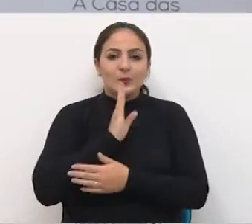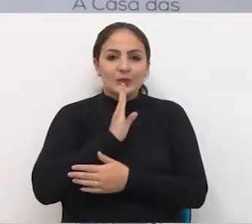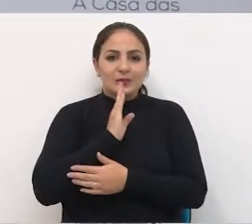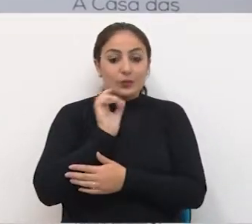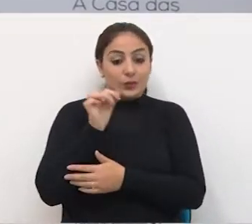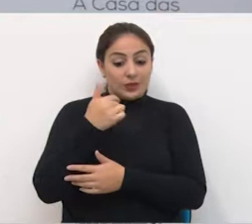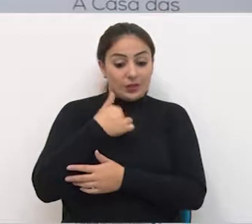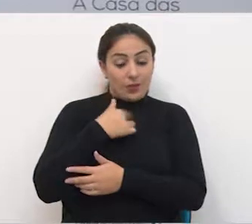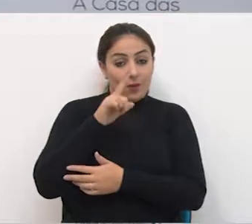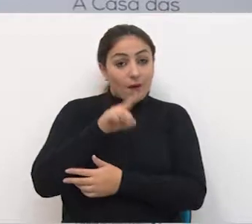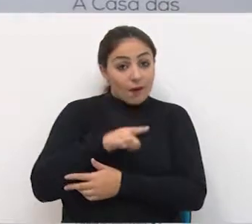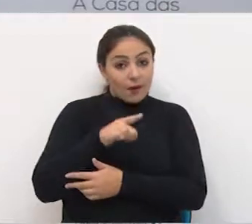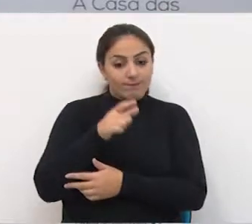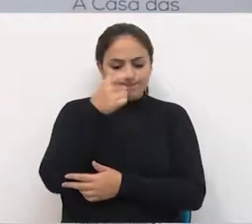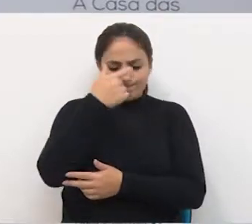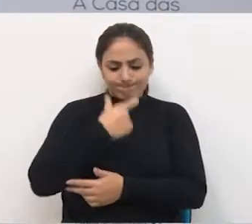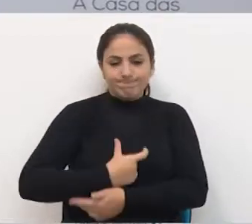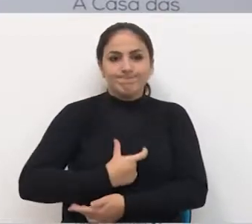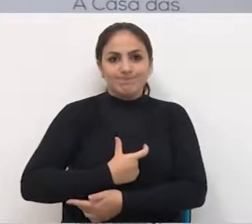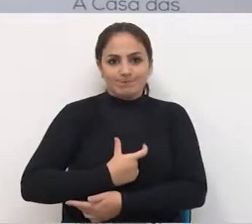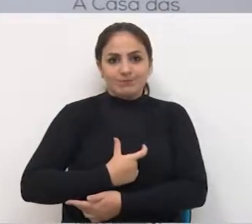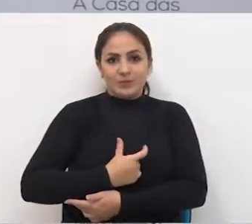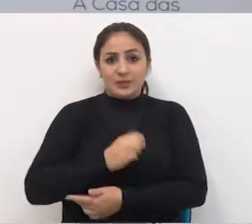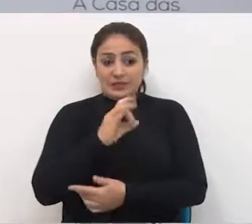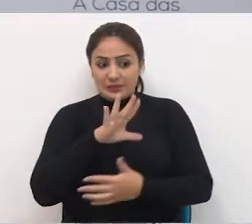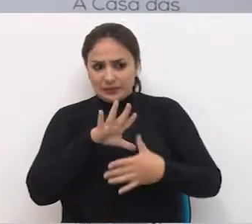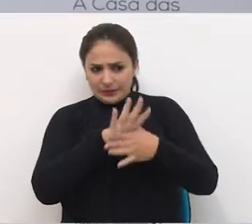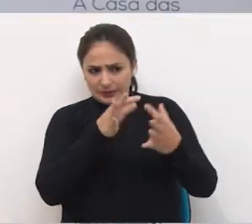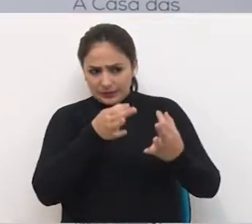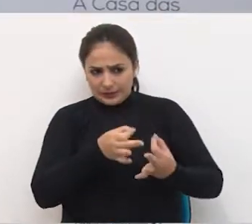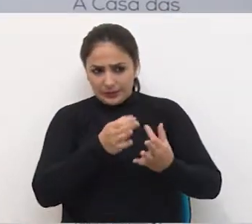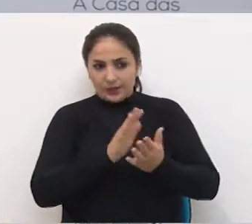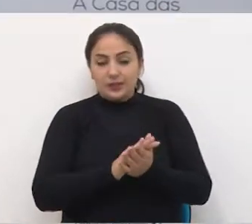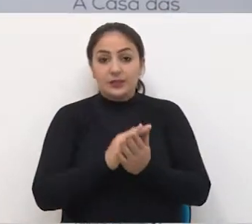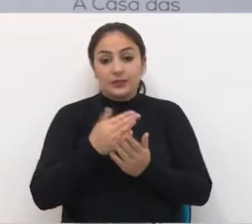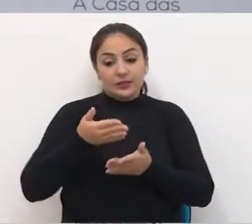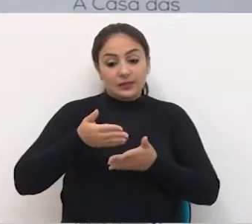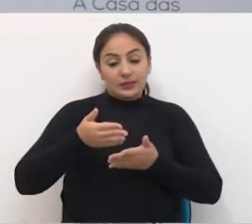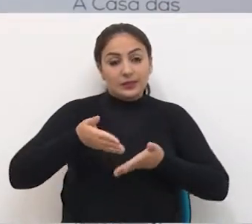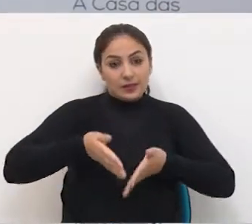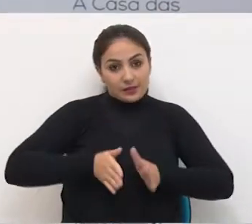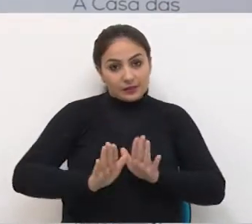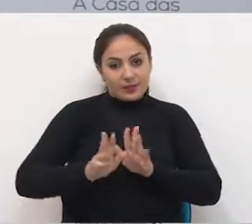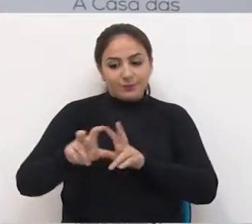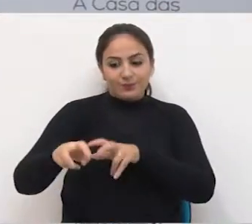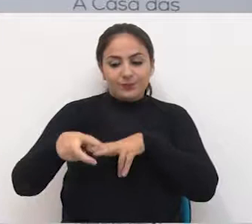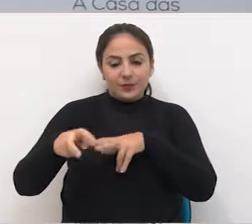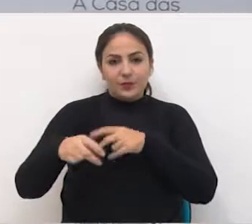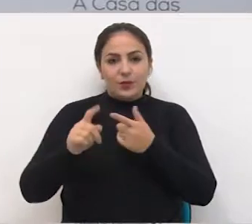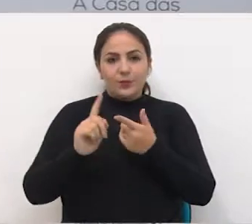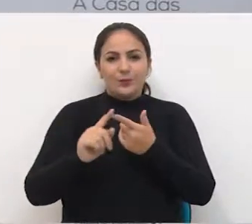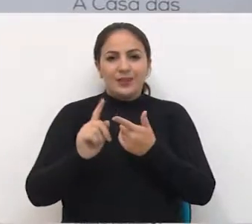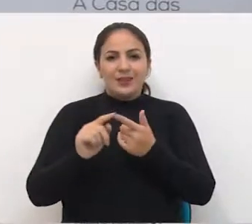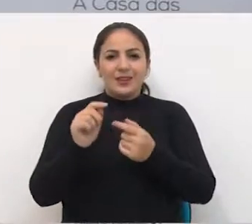do que o vereador é, o que ele defende, tem coerência. A gente nasceu no interior, nasceu na comunidade Burro Preto.